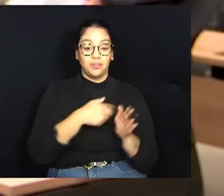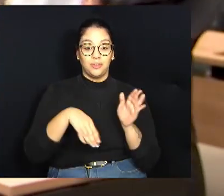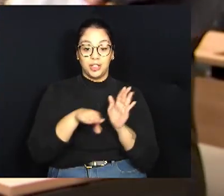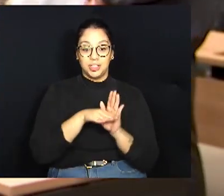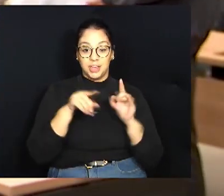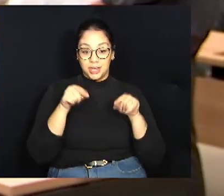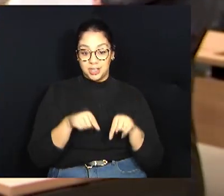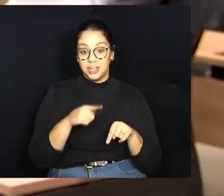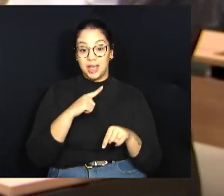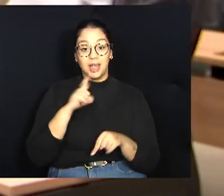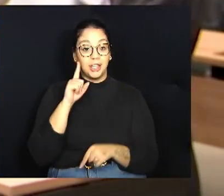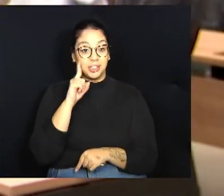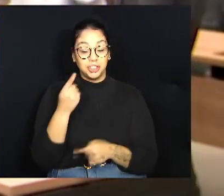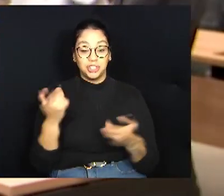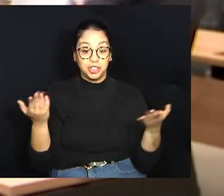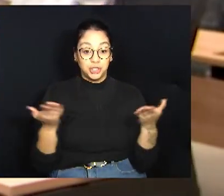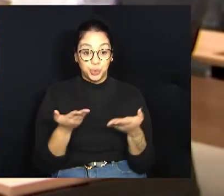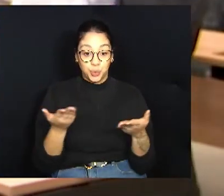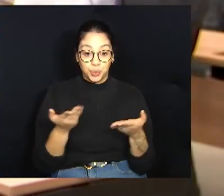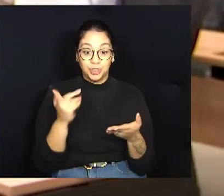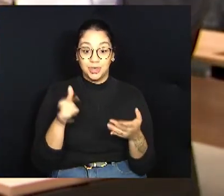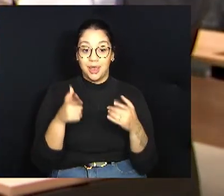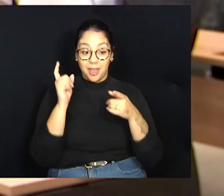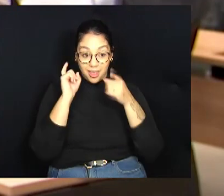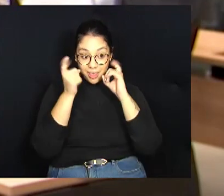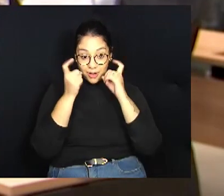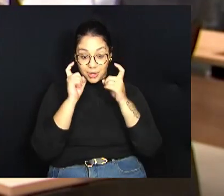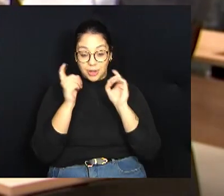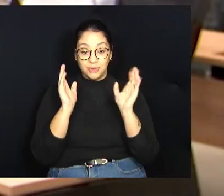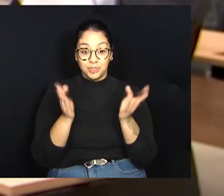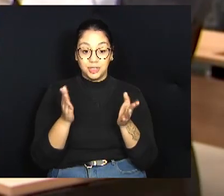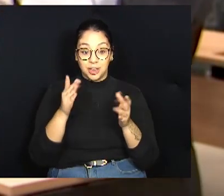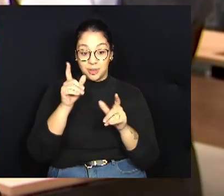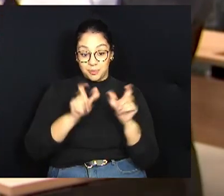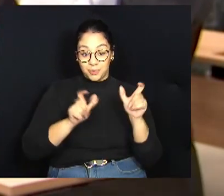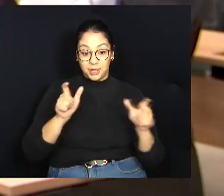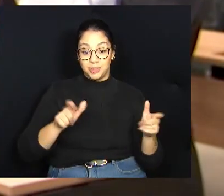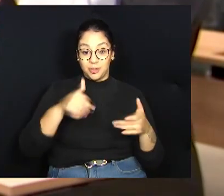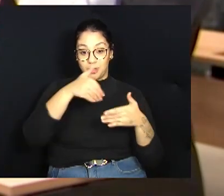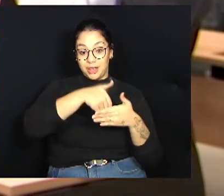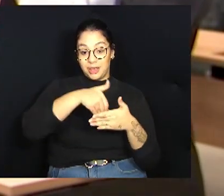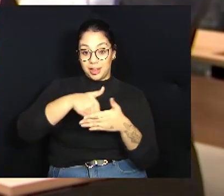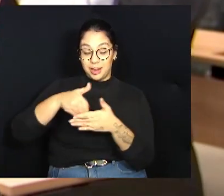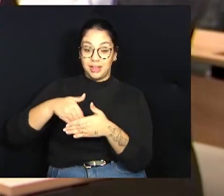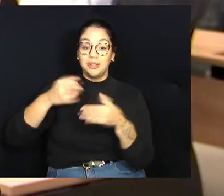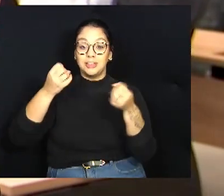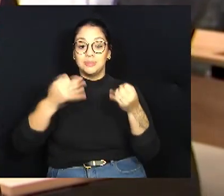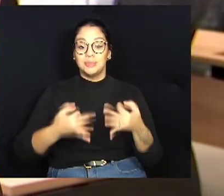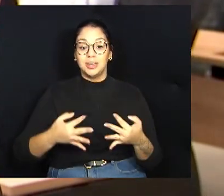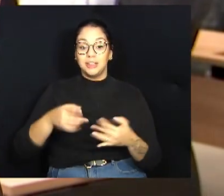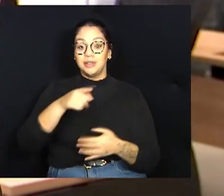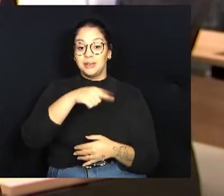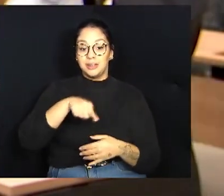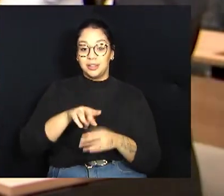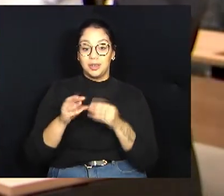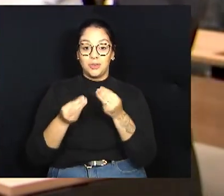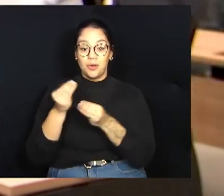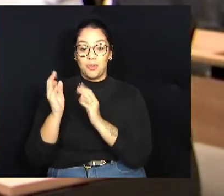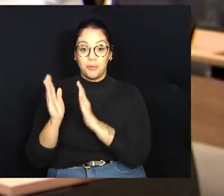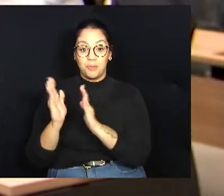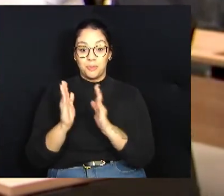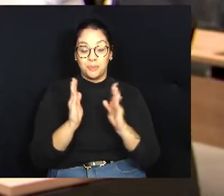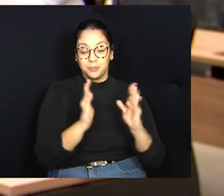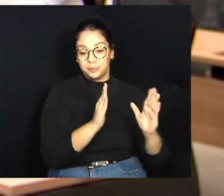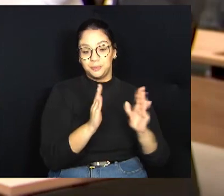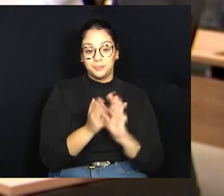desse dia de hoje, que é essa reunião já com os eleitos nas escolas, a gente explica para eles todas as etapas do programa. A